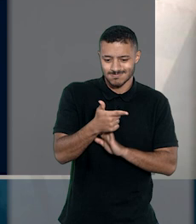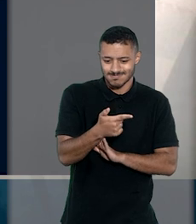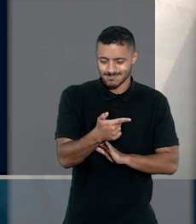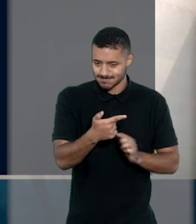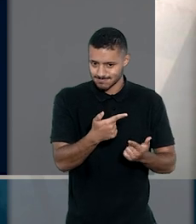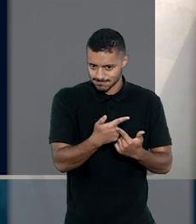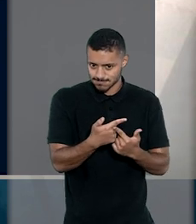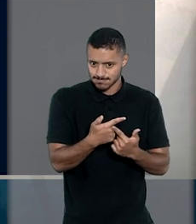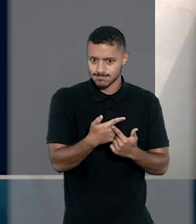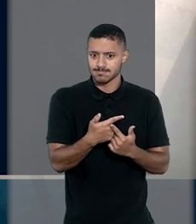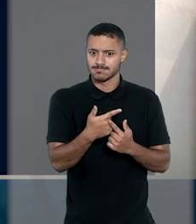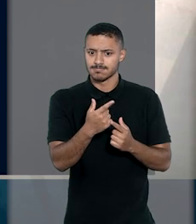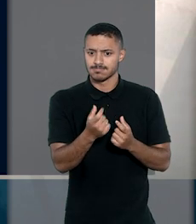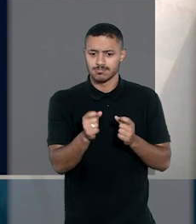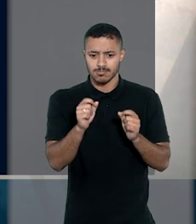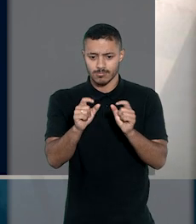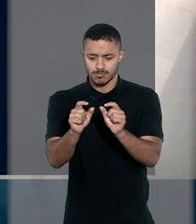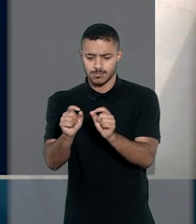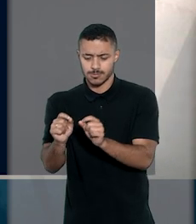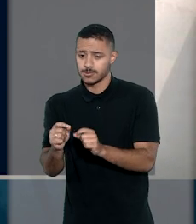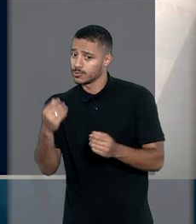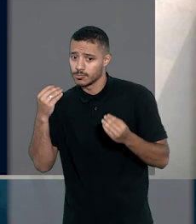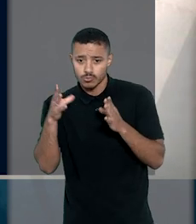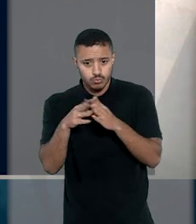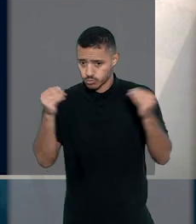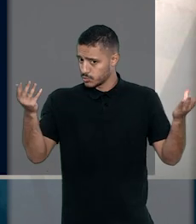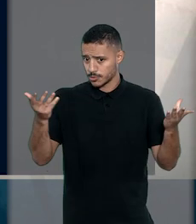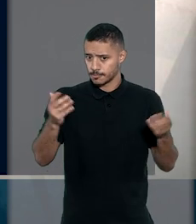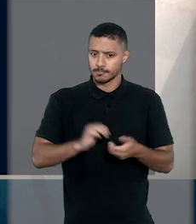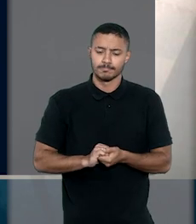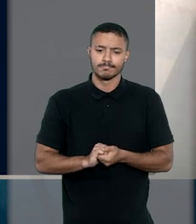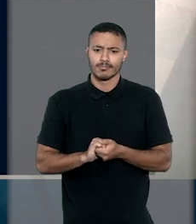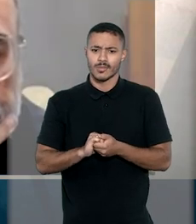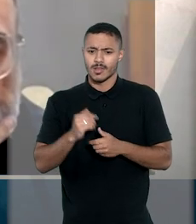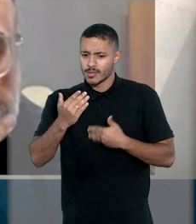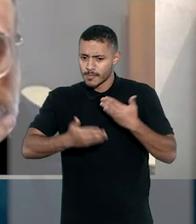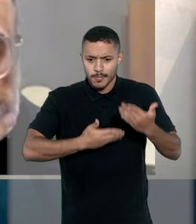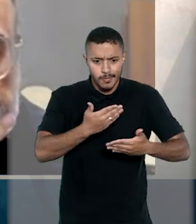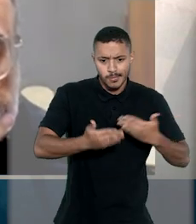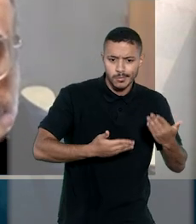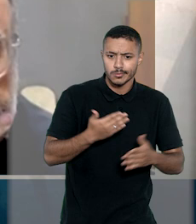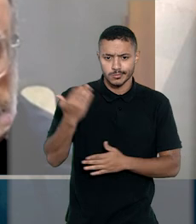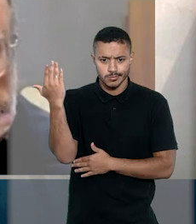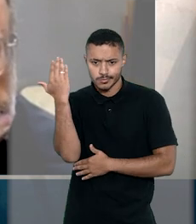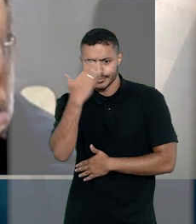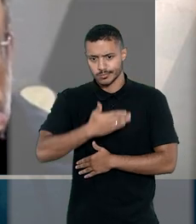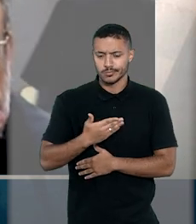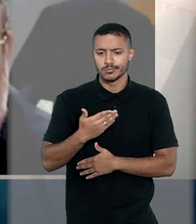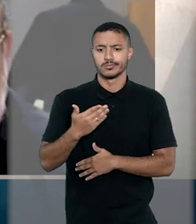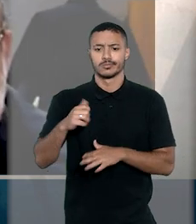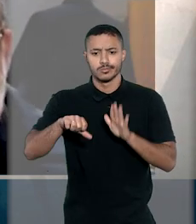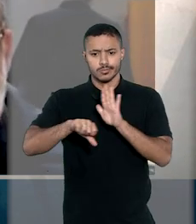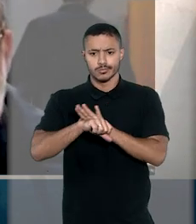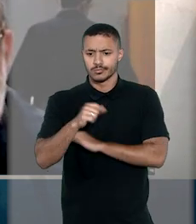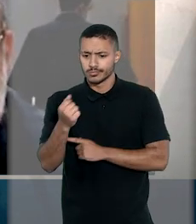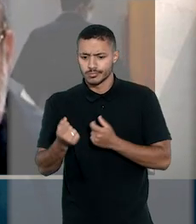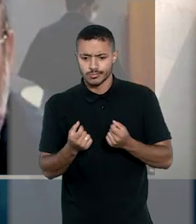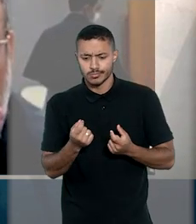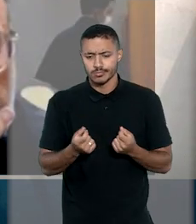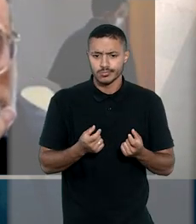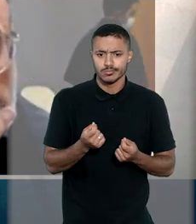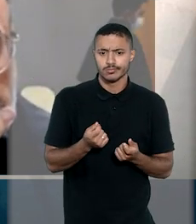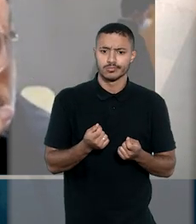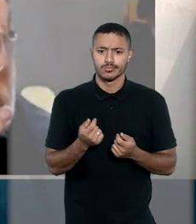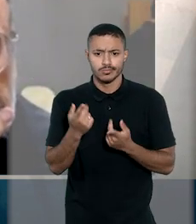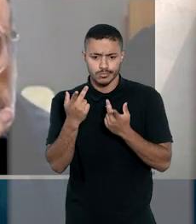observou que a arma do crime e alguns projéteis apreendidos desapareceram e houve mistura de evidências do crime cometido